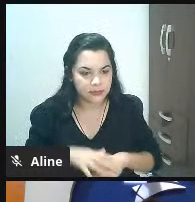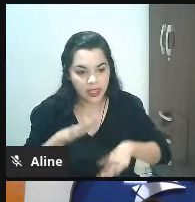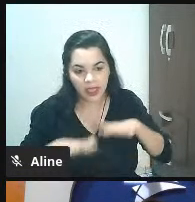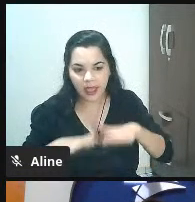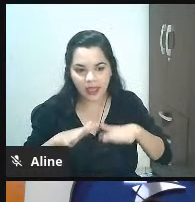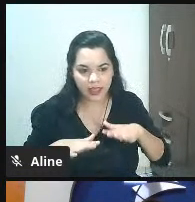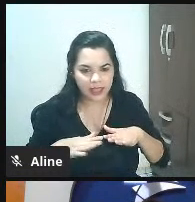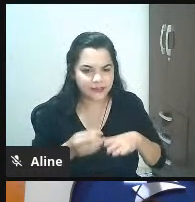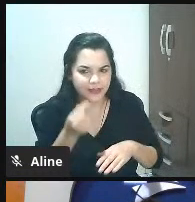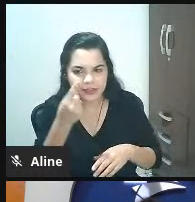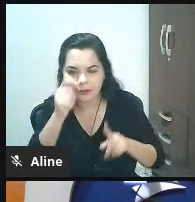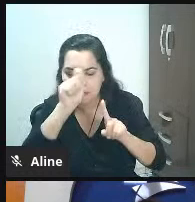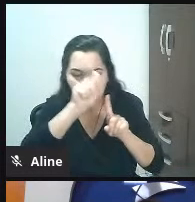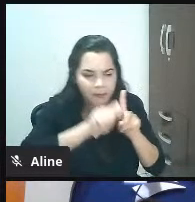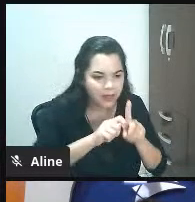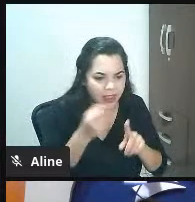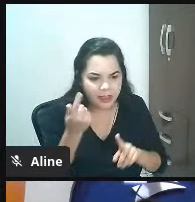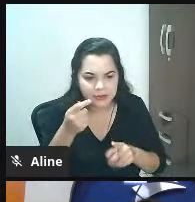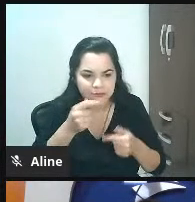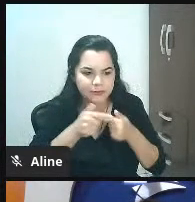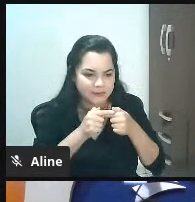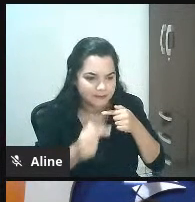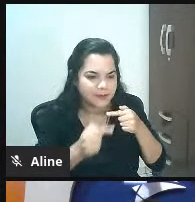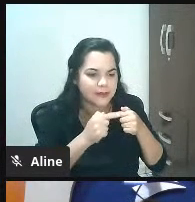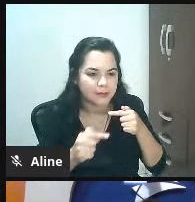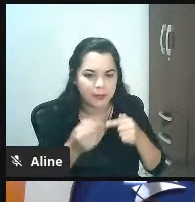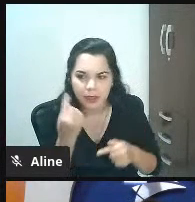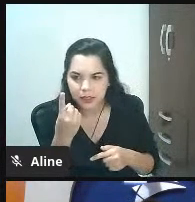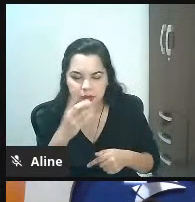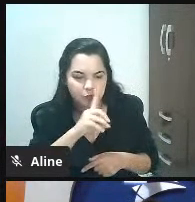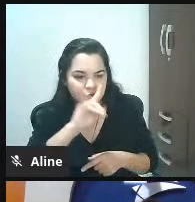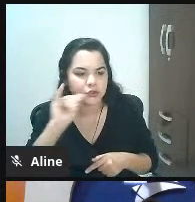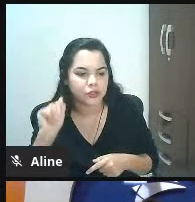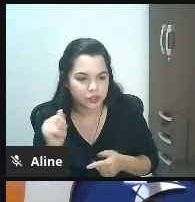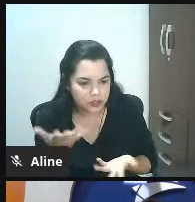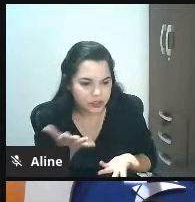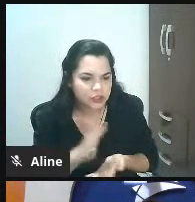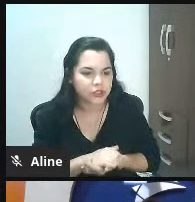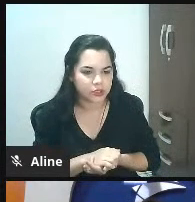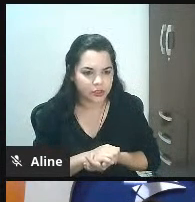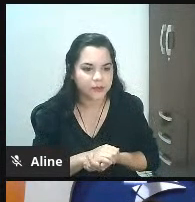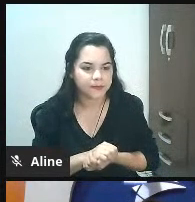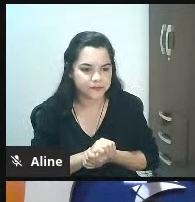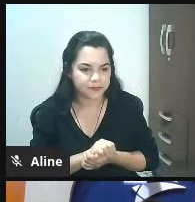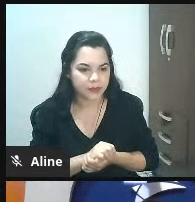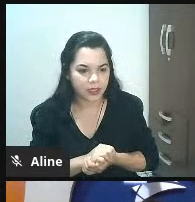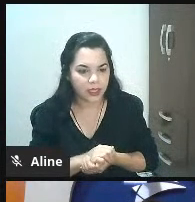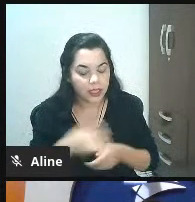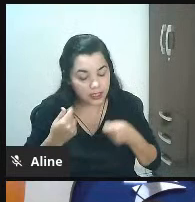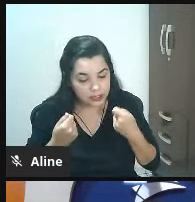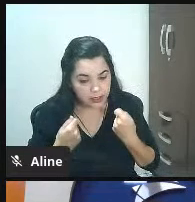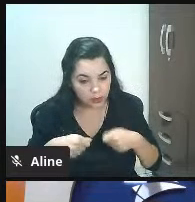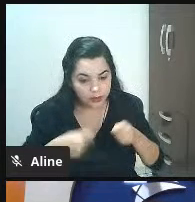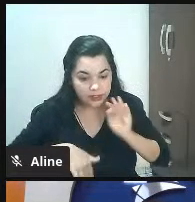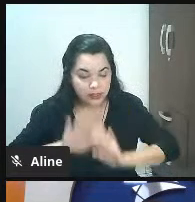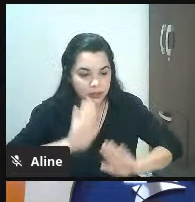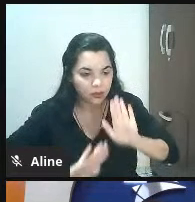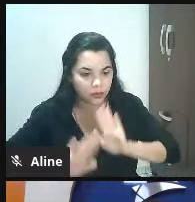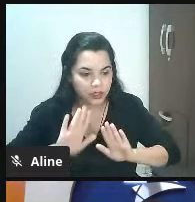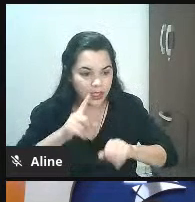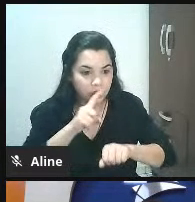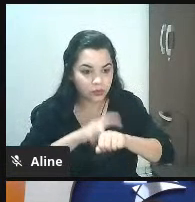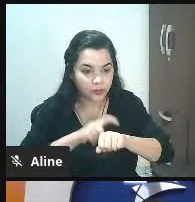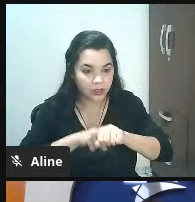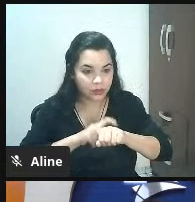em outros ela é um mês em outros ela é uma semana então assim querendo ou não você tem que tomar cuidado para você não perder força com isso porque senão chega uma hora você está